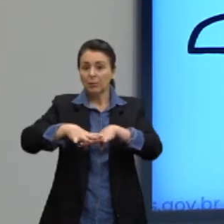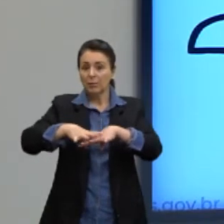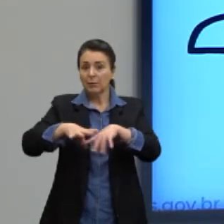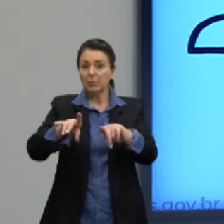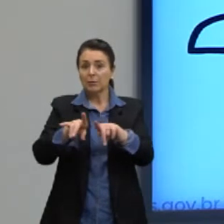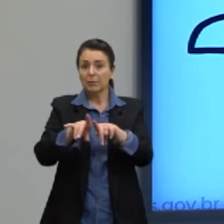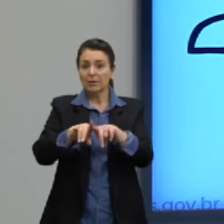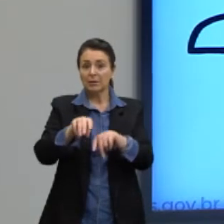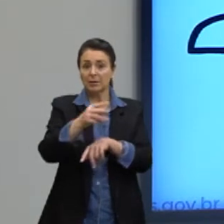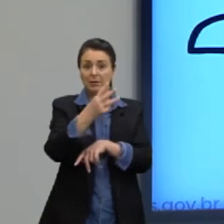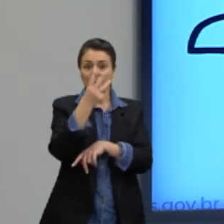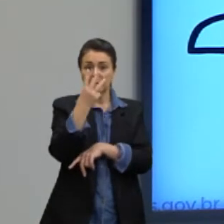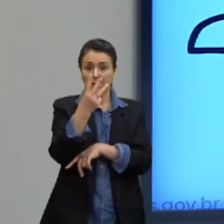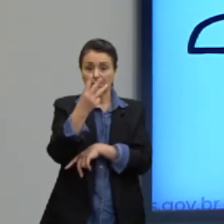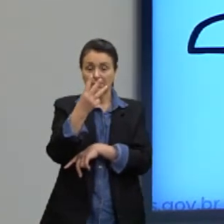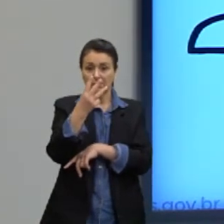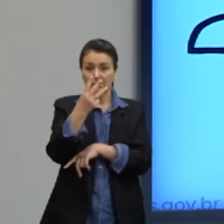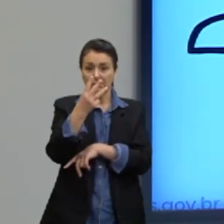três dimensões.